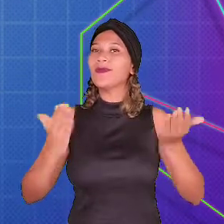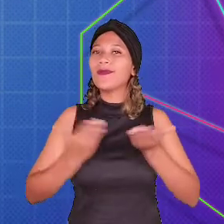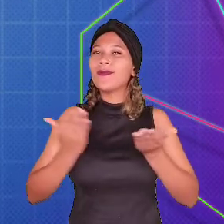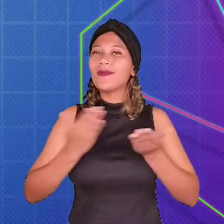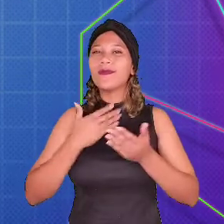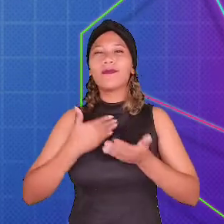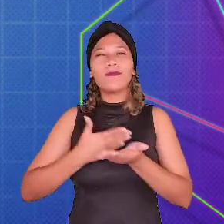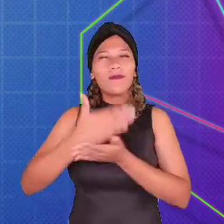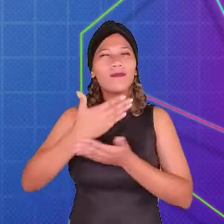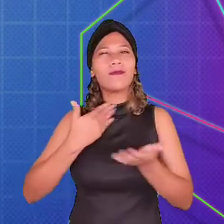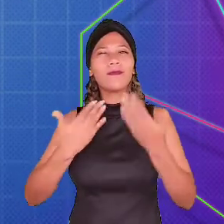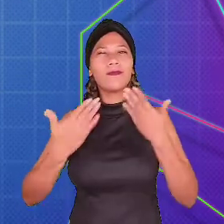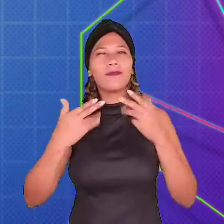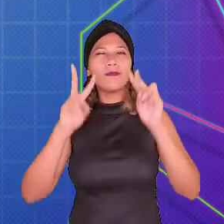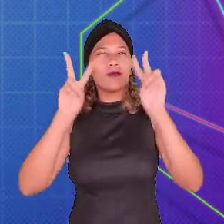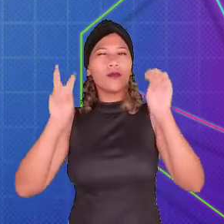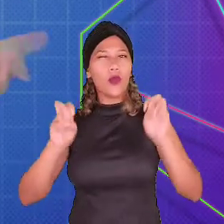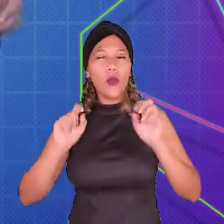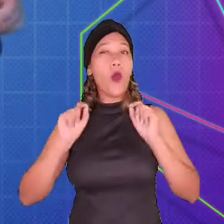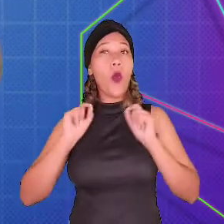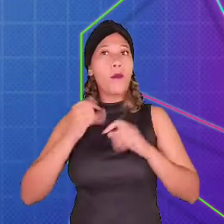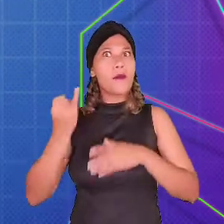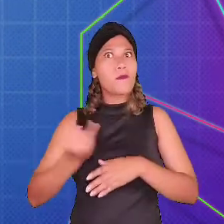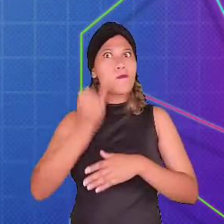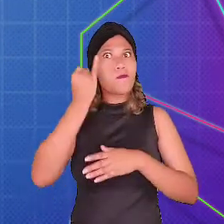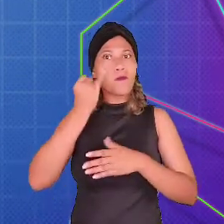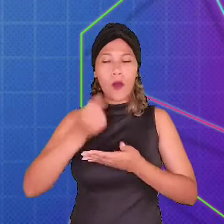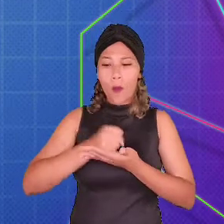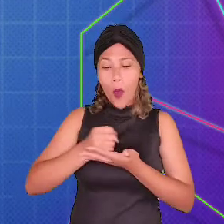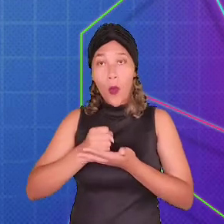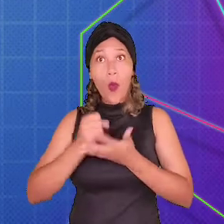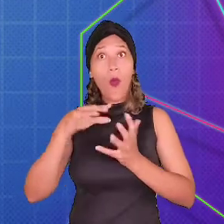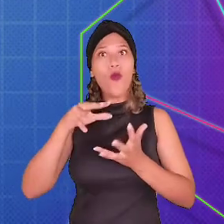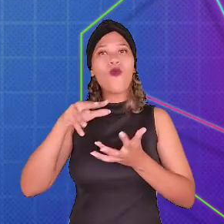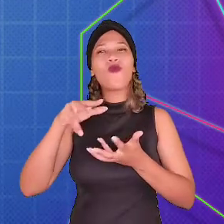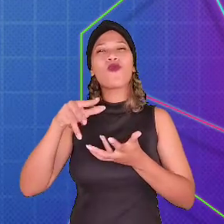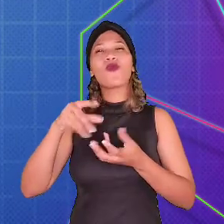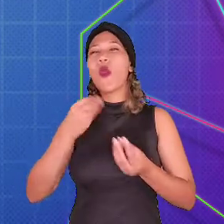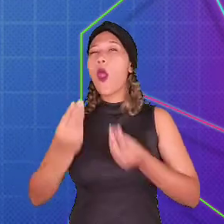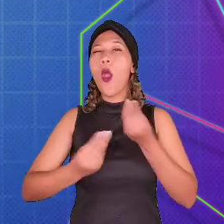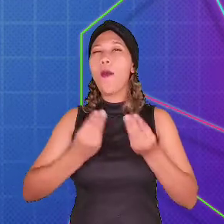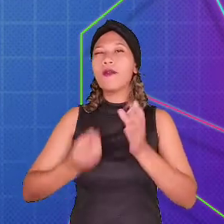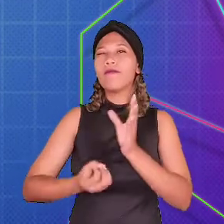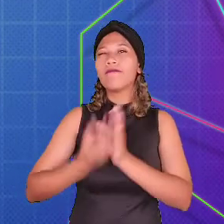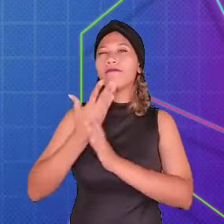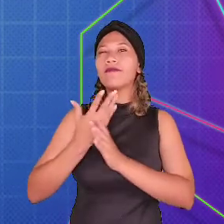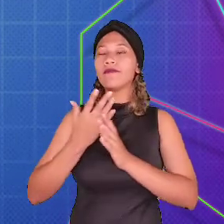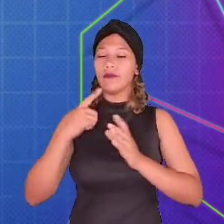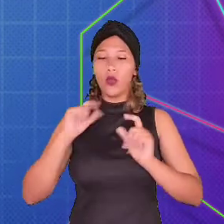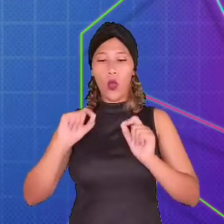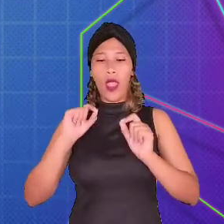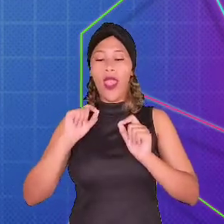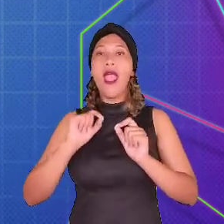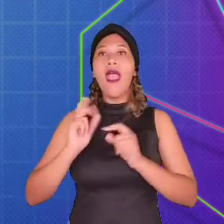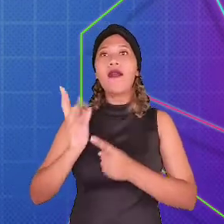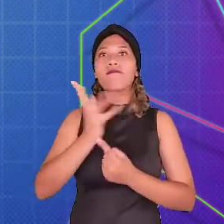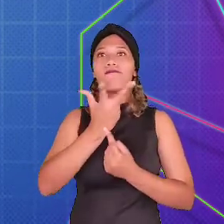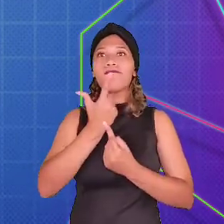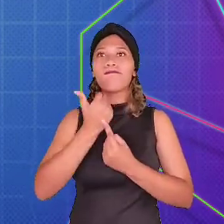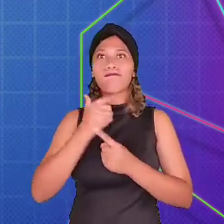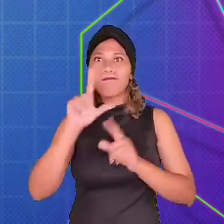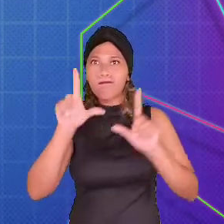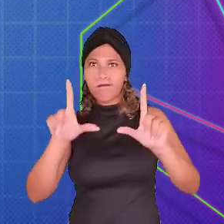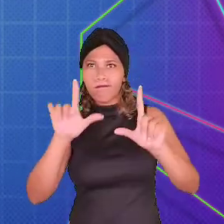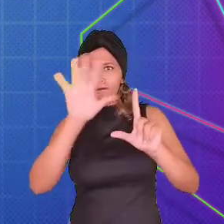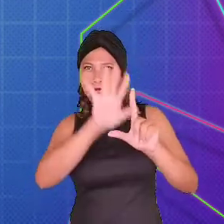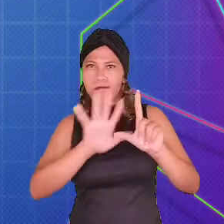começar a falar sobre um aspecto muito importante no universo dos games. Como é feita a arte nos jogos? No